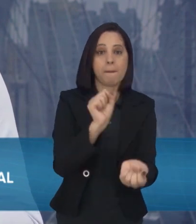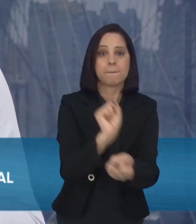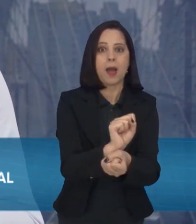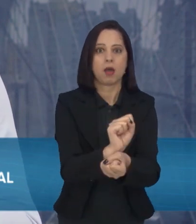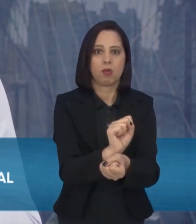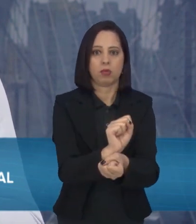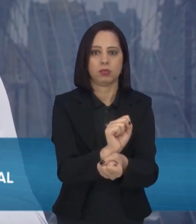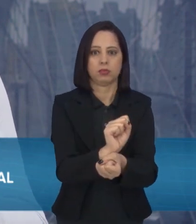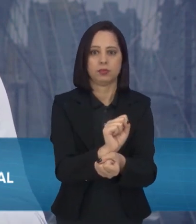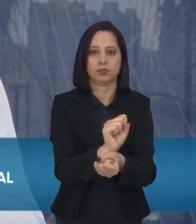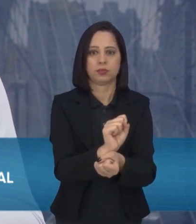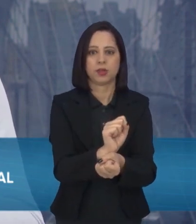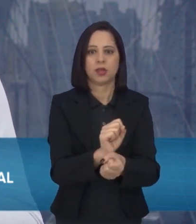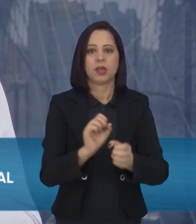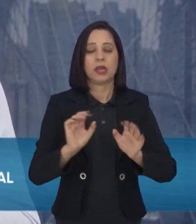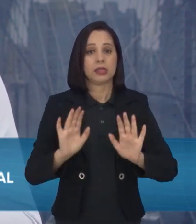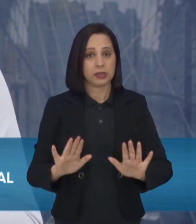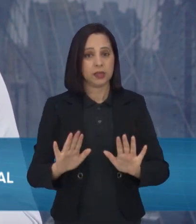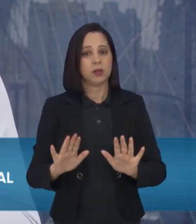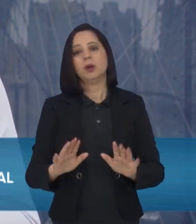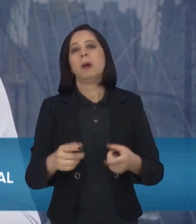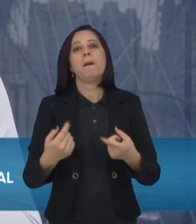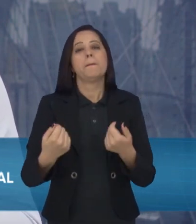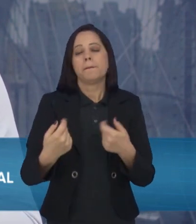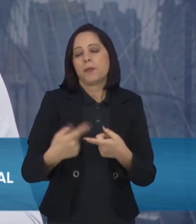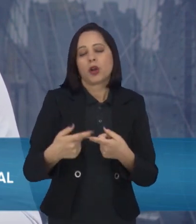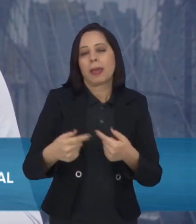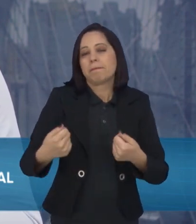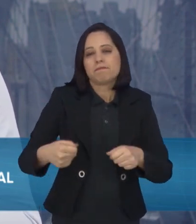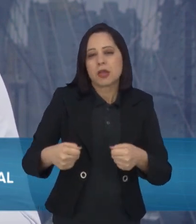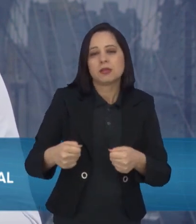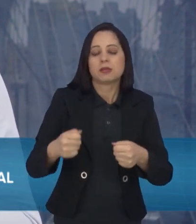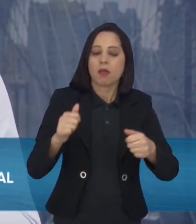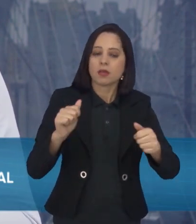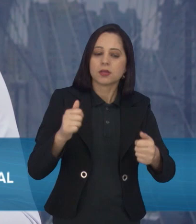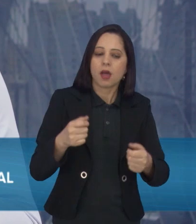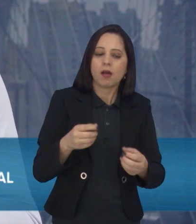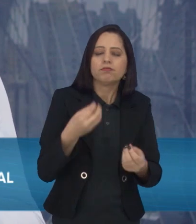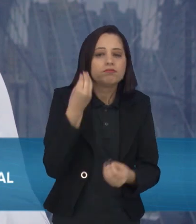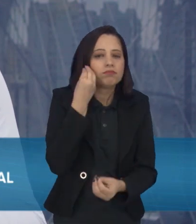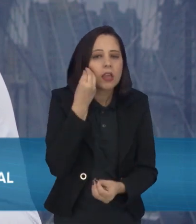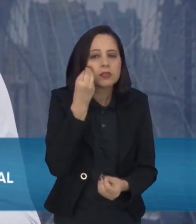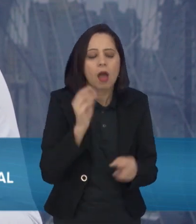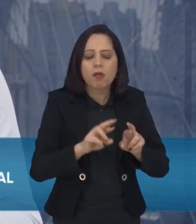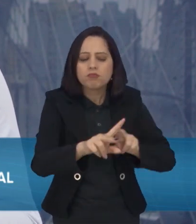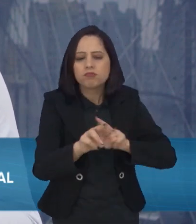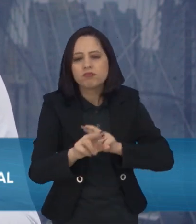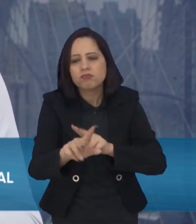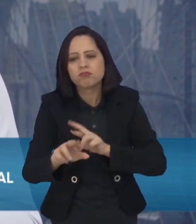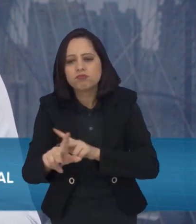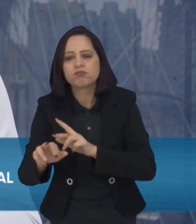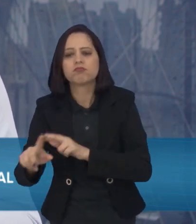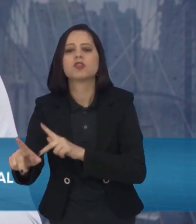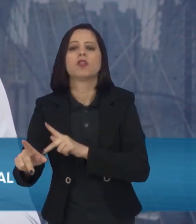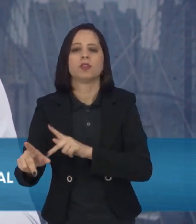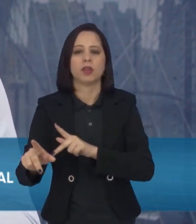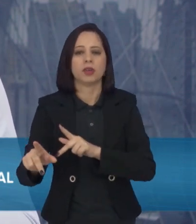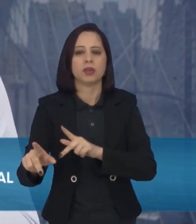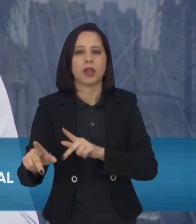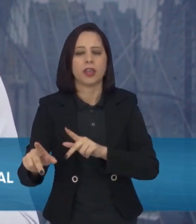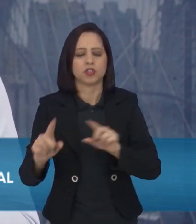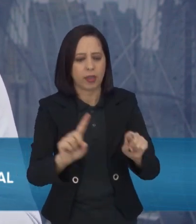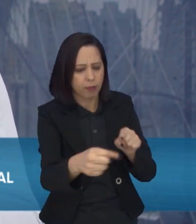ele tem uma ação em células T, que a gente chama de linfócito T, que são células de memória, doença autoimune. De repente, a faz uma leitura em doença autoimune, faz uma